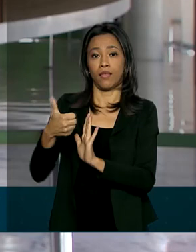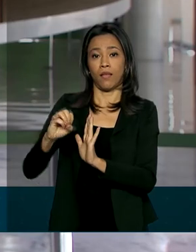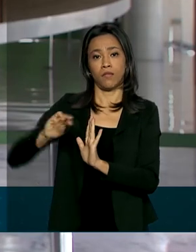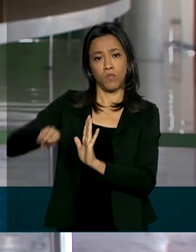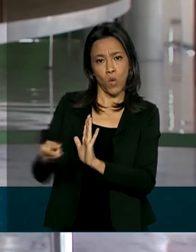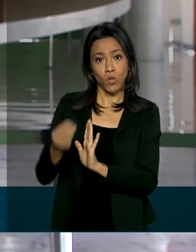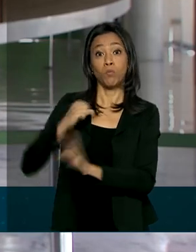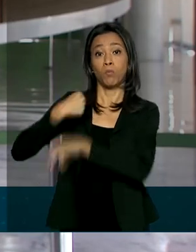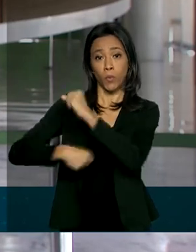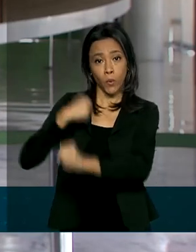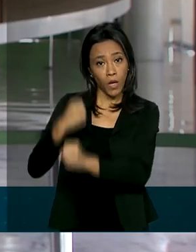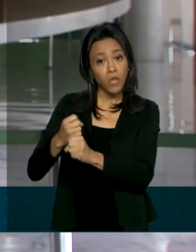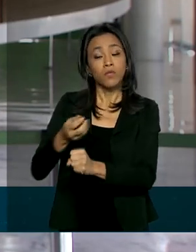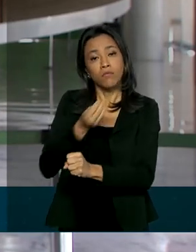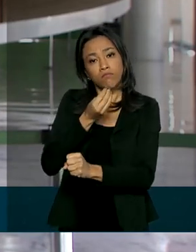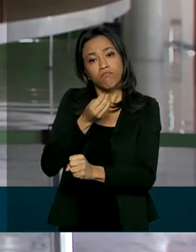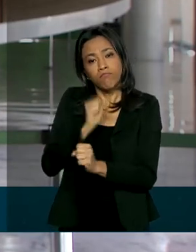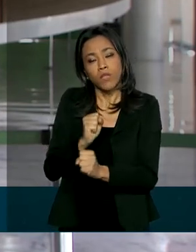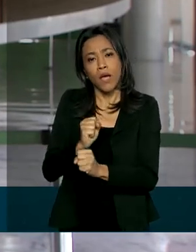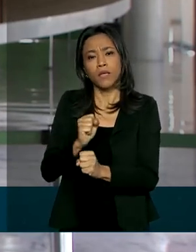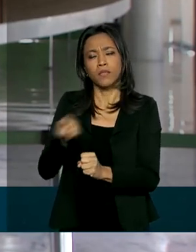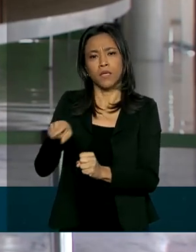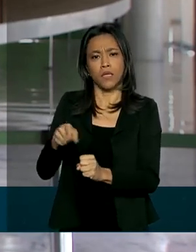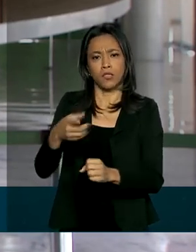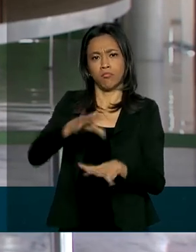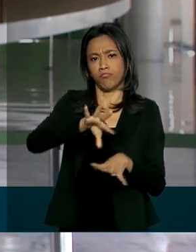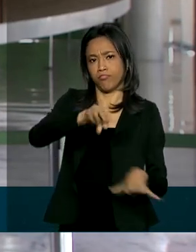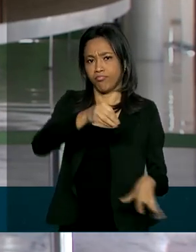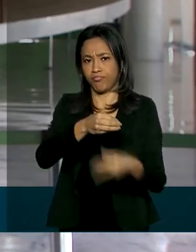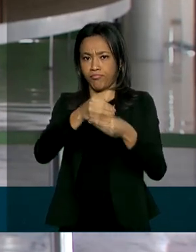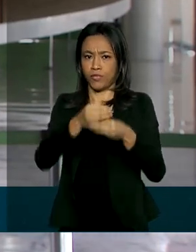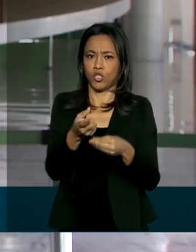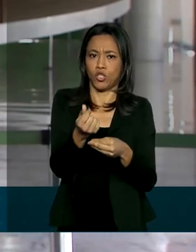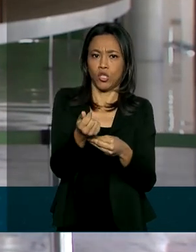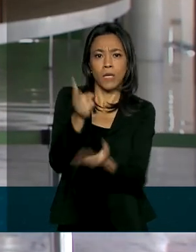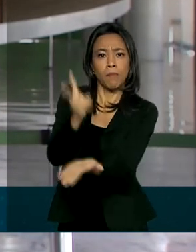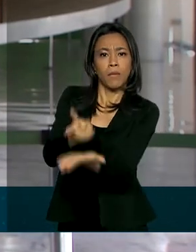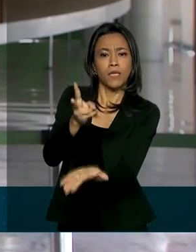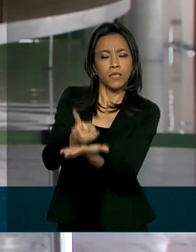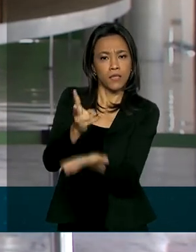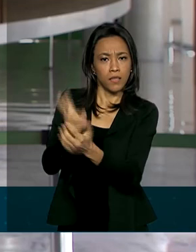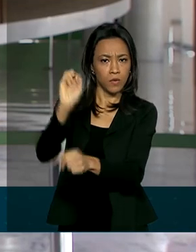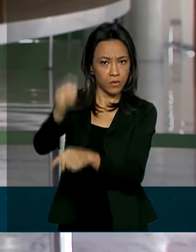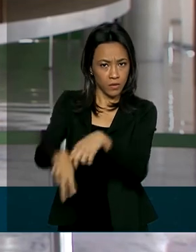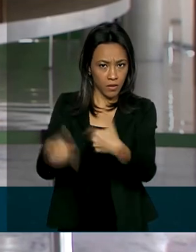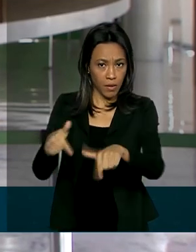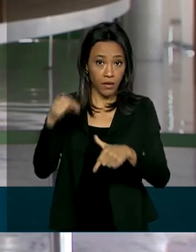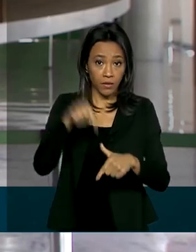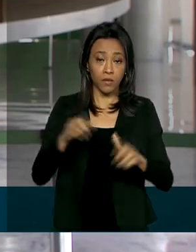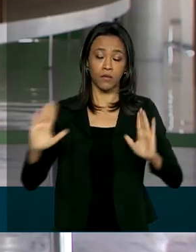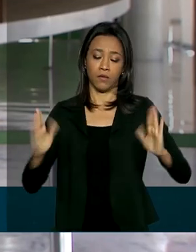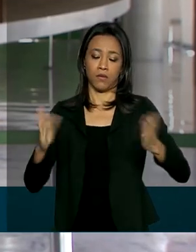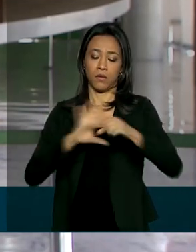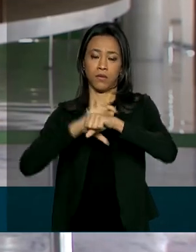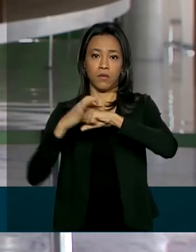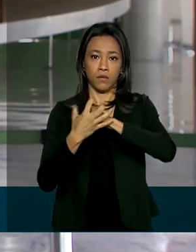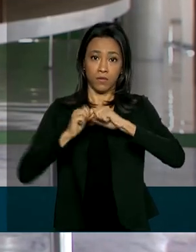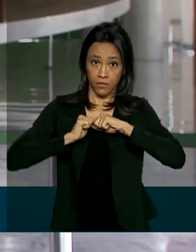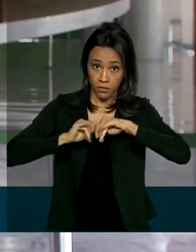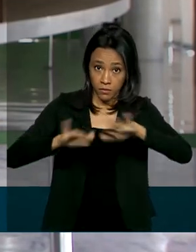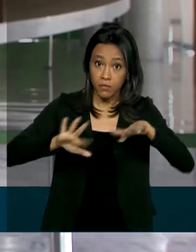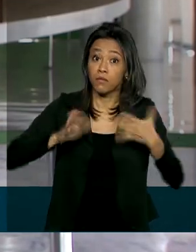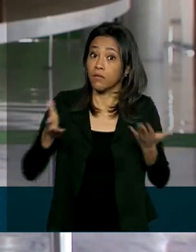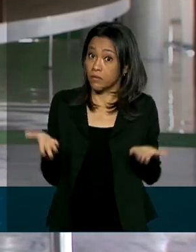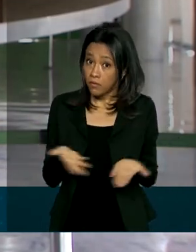pudessem bancar os salários dos trabalhadores e preservar com isso os empregos durante a pandemia do coronavírus.